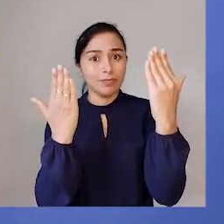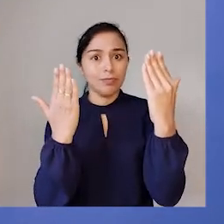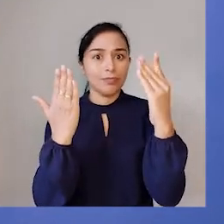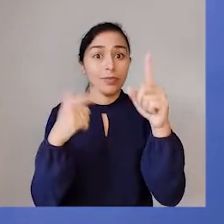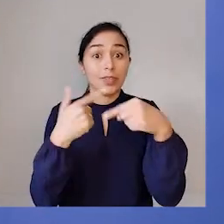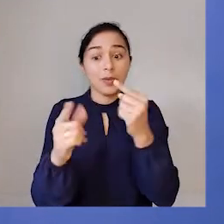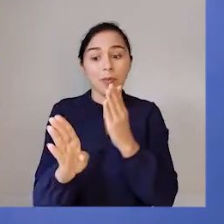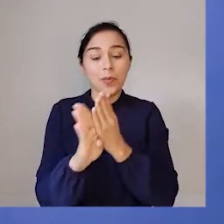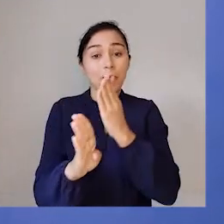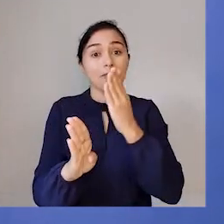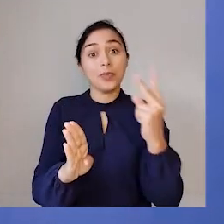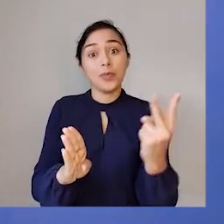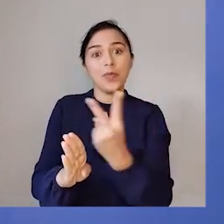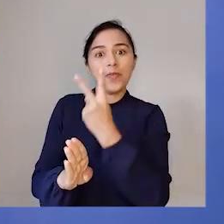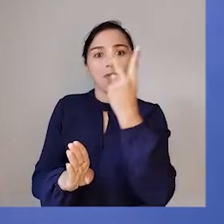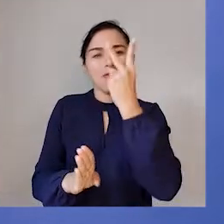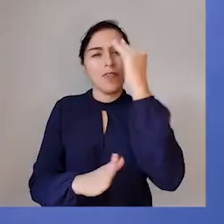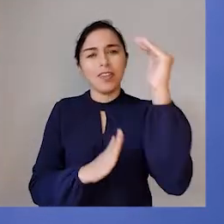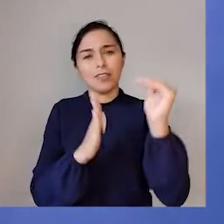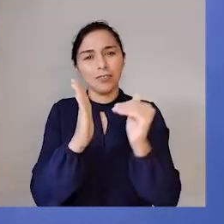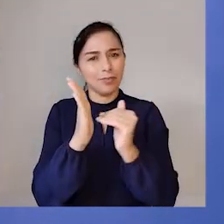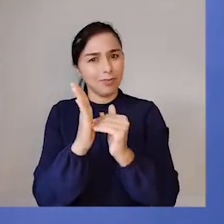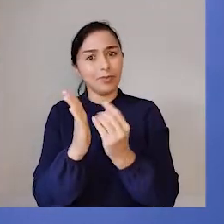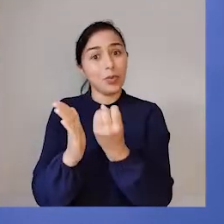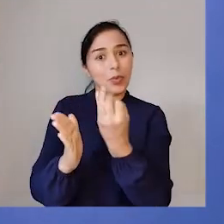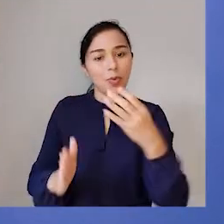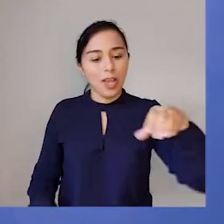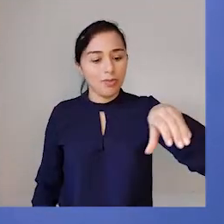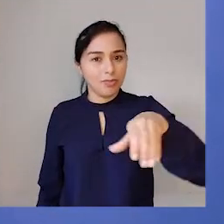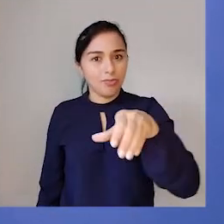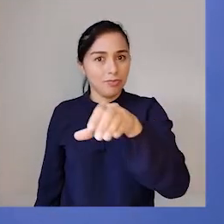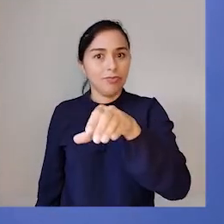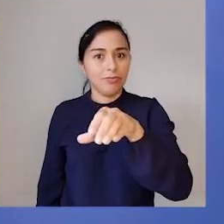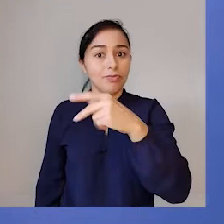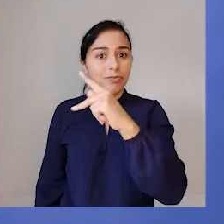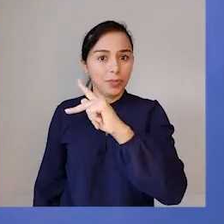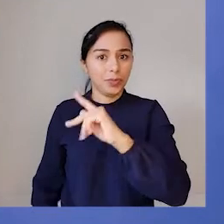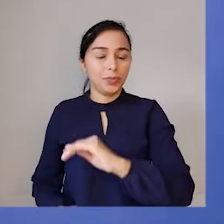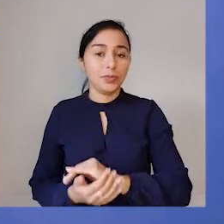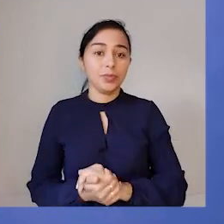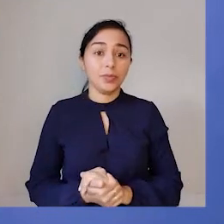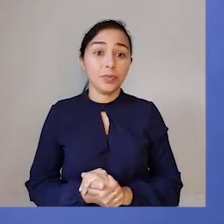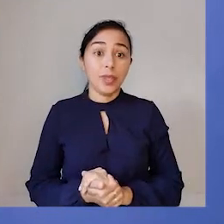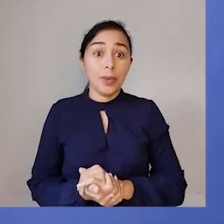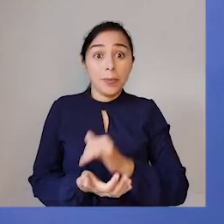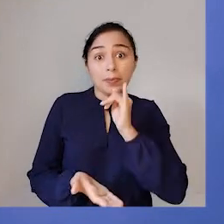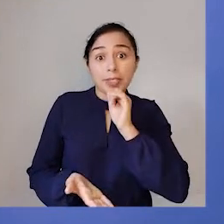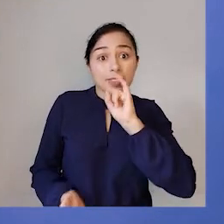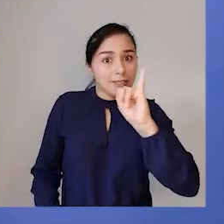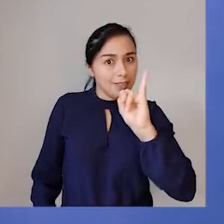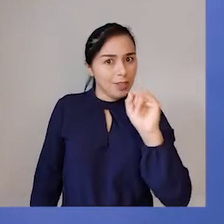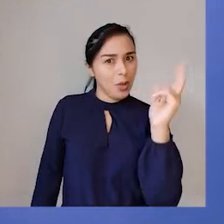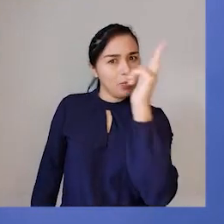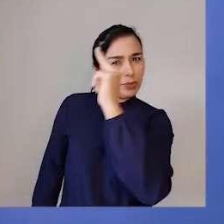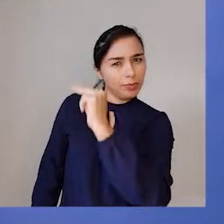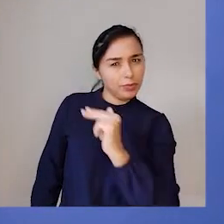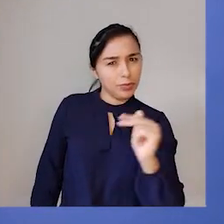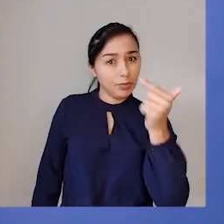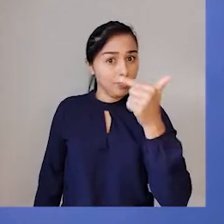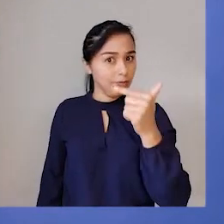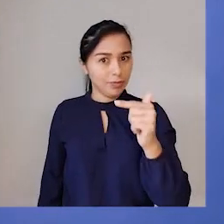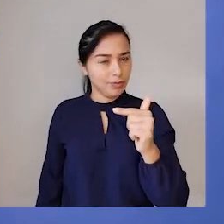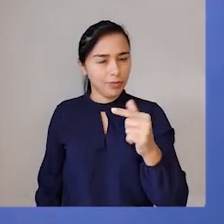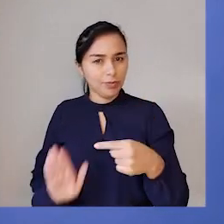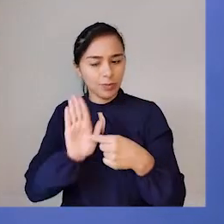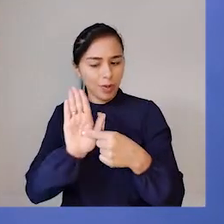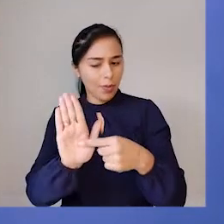descobrir o valor total de carrinhos de Mariana. Mesmo se nós não tivéssemos aqui uma ilustração para mostrar